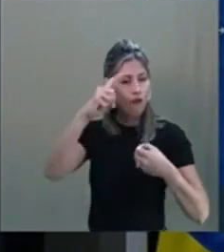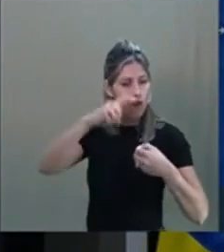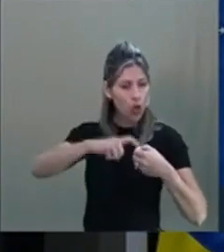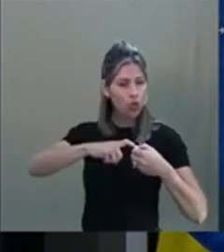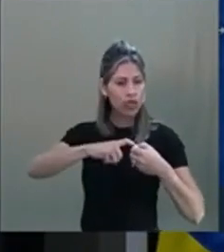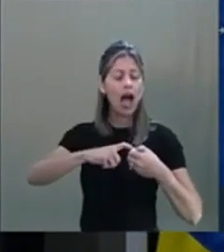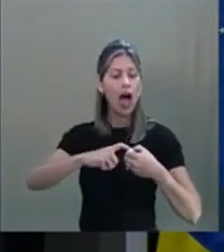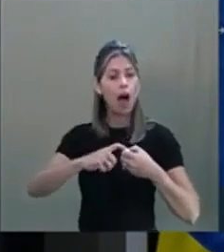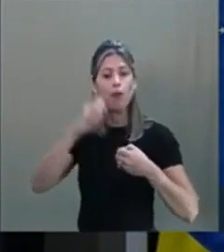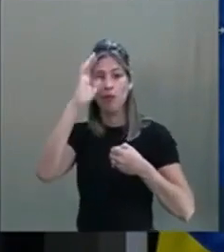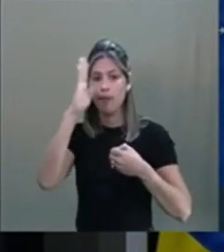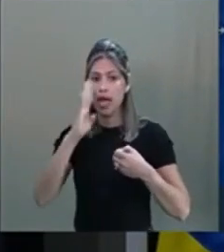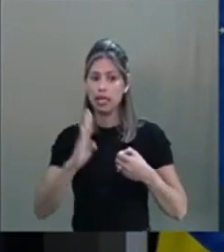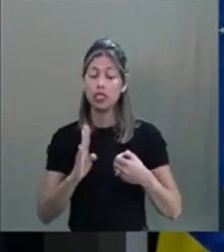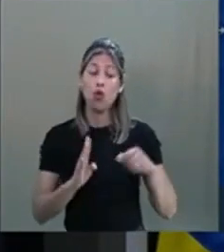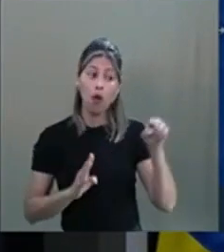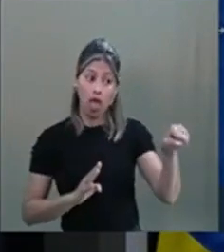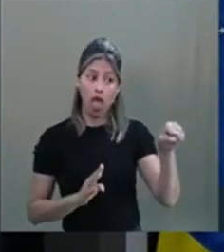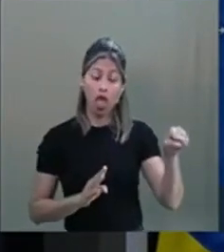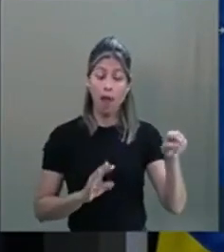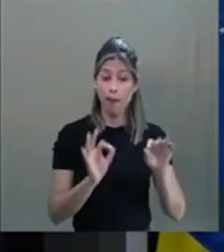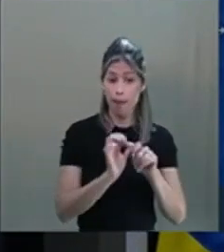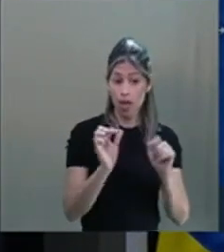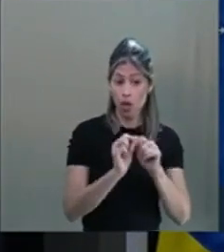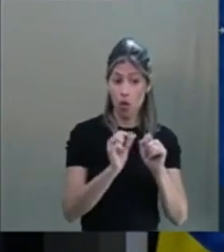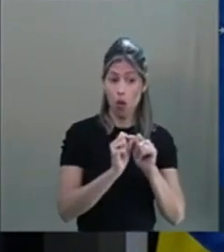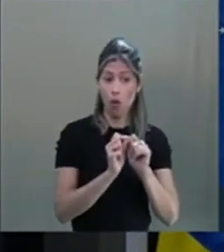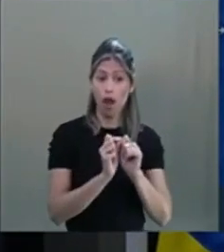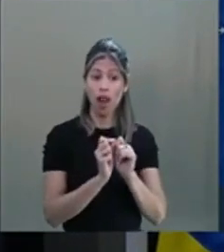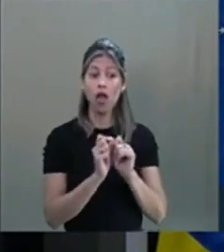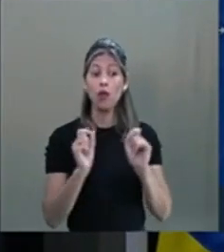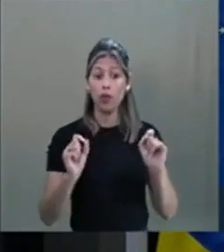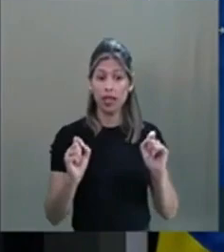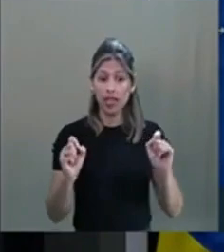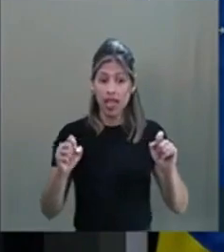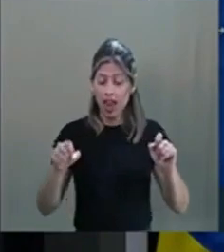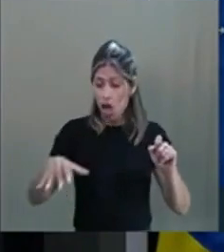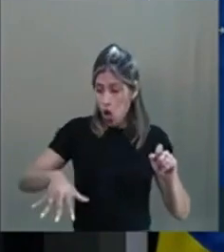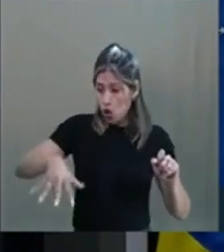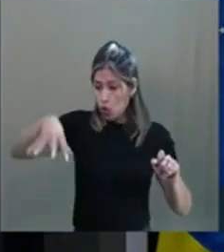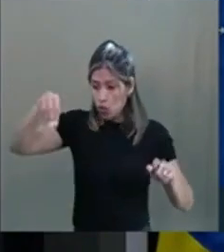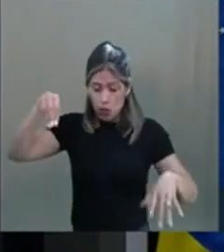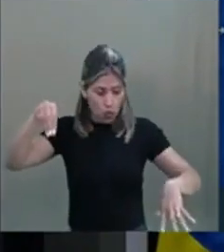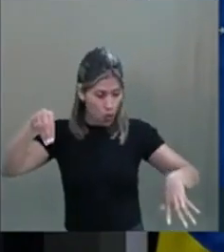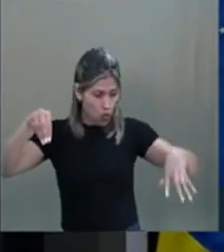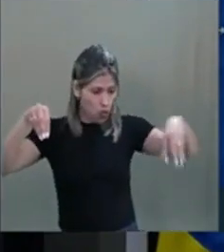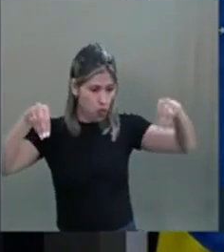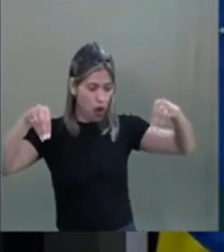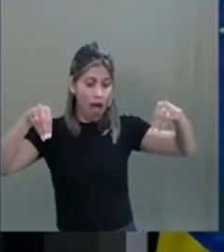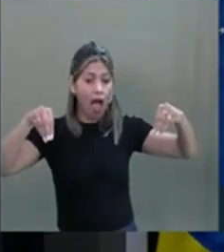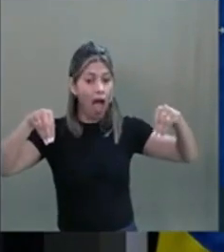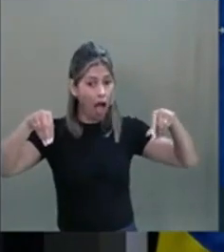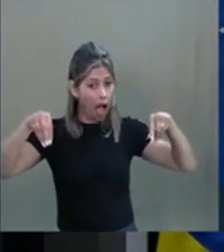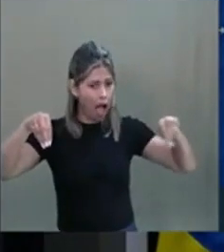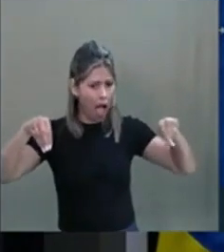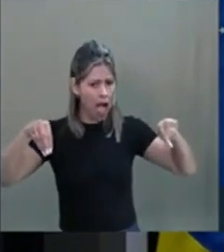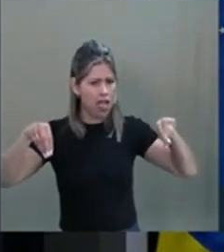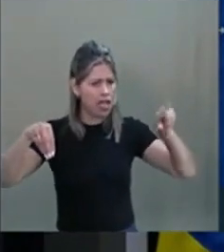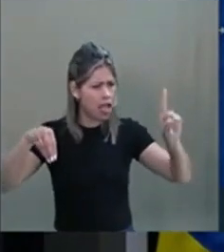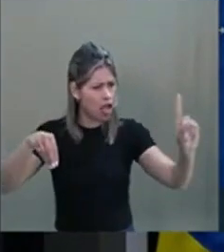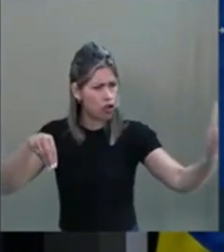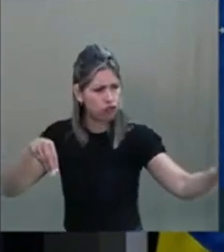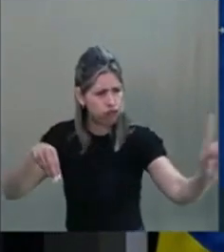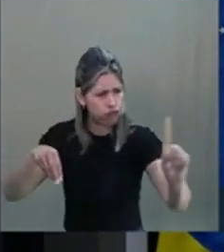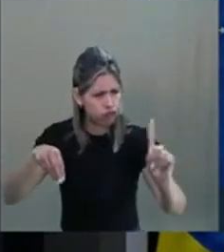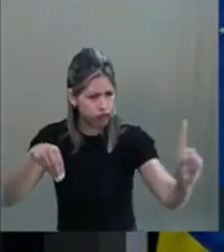campo. E, na época, tinha um ex-cunhado meu. E ele entrou no campo, ele não sabia nem o que era, porque ele falava